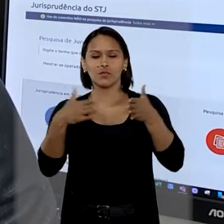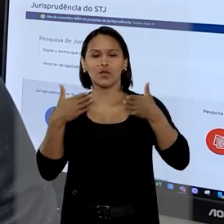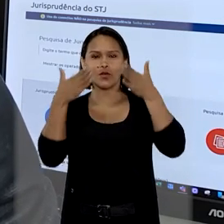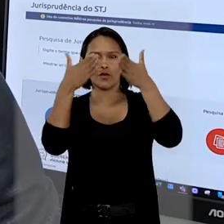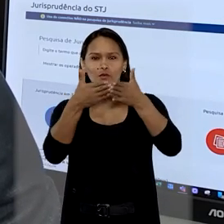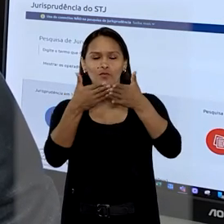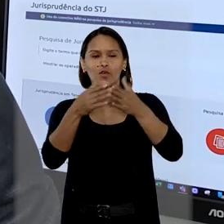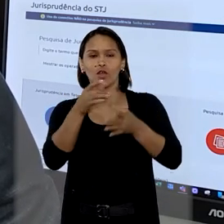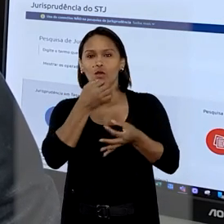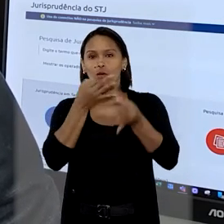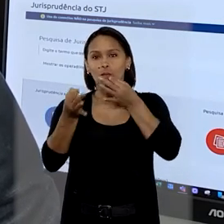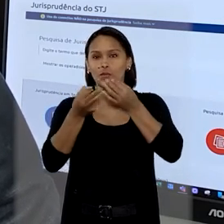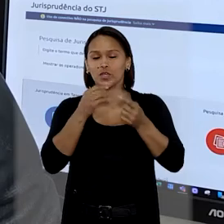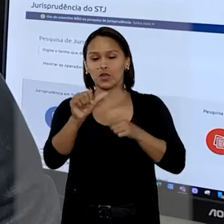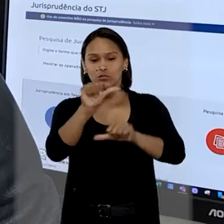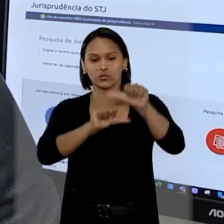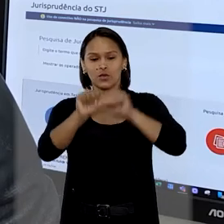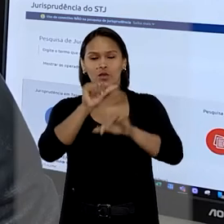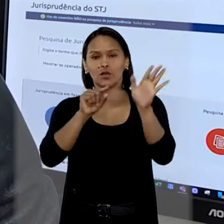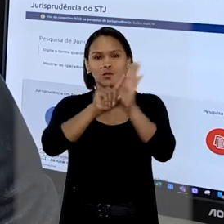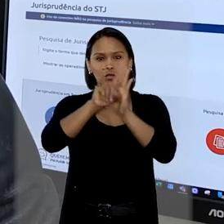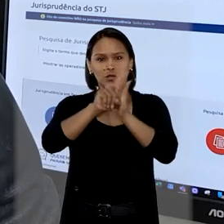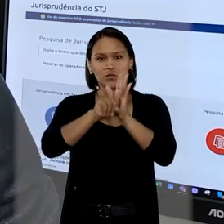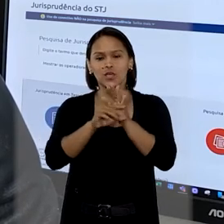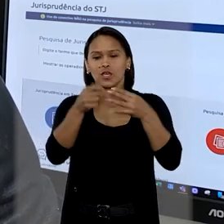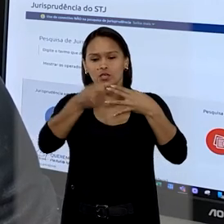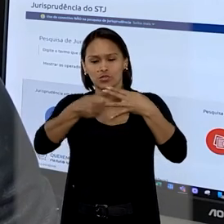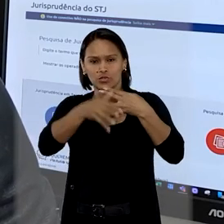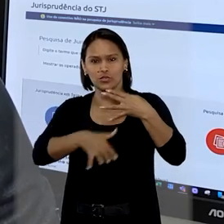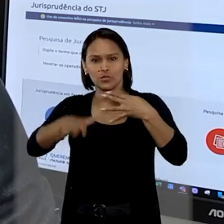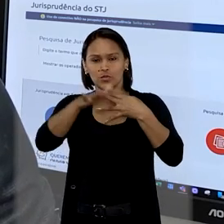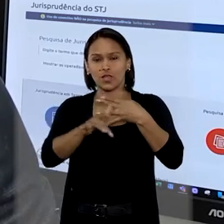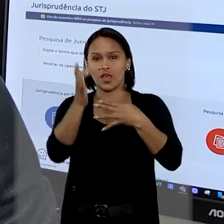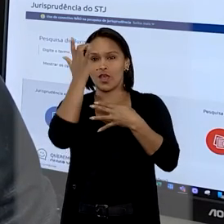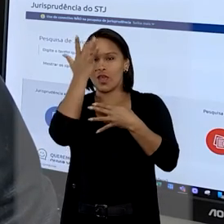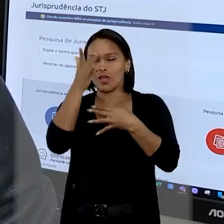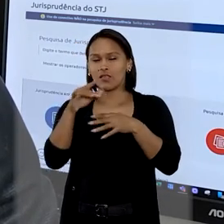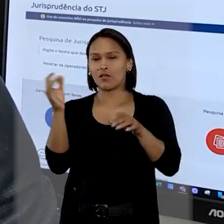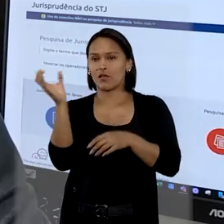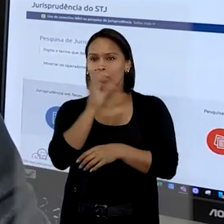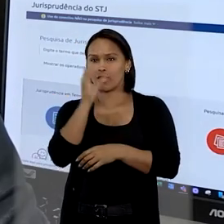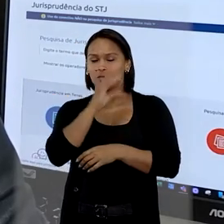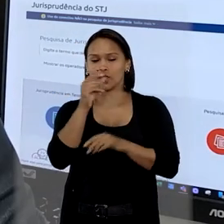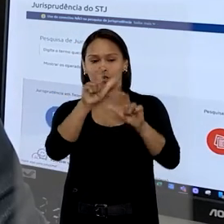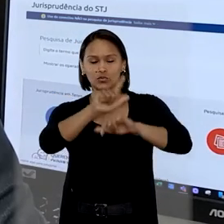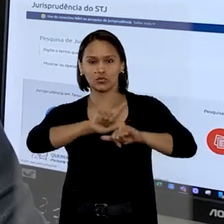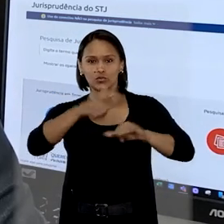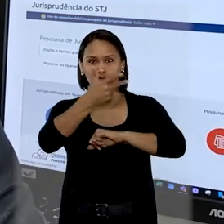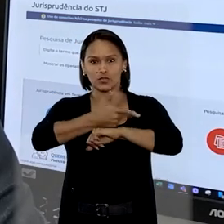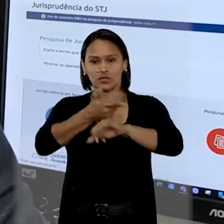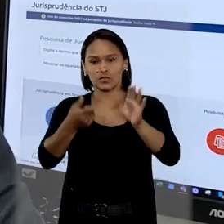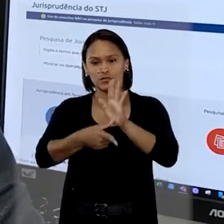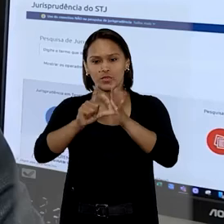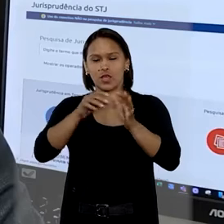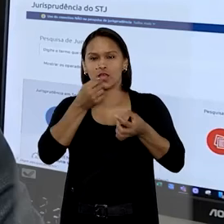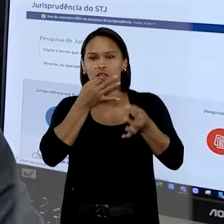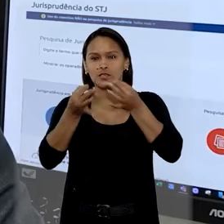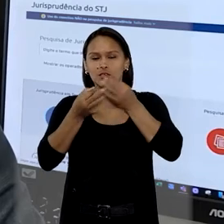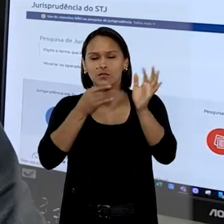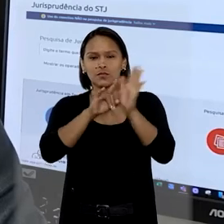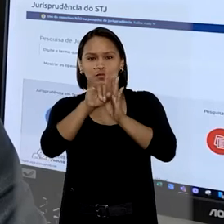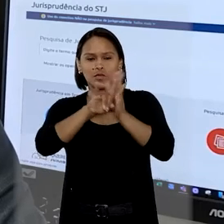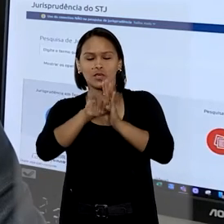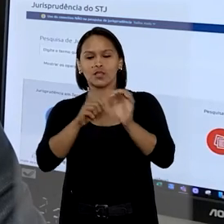objetiva, dicas que ajudam a tornar a sua pesquisa de jurisprudência ainda mais eficiente. Nos vídeos anteriores dessas dicas de